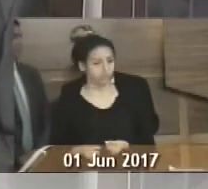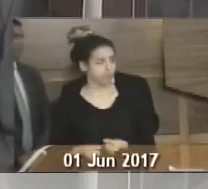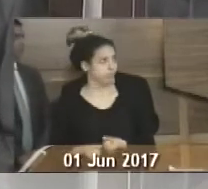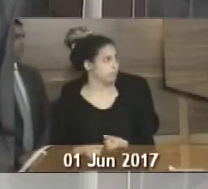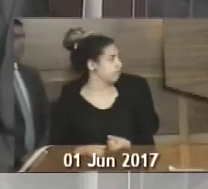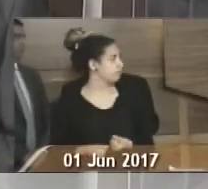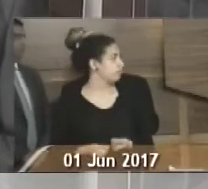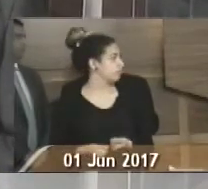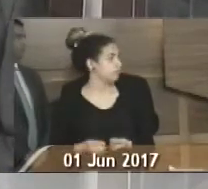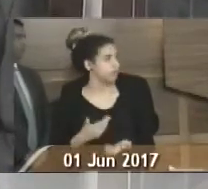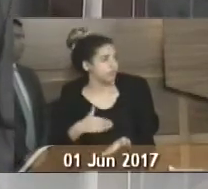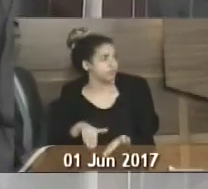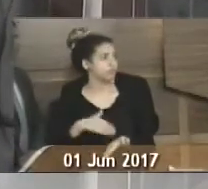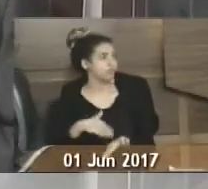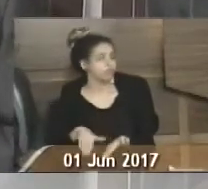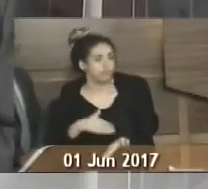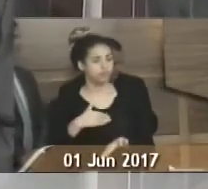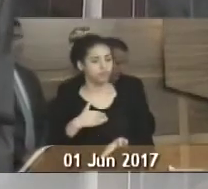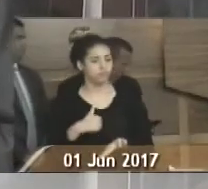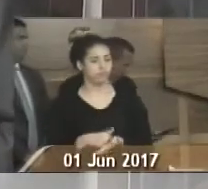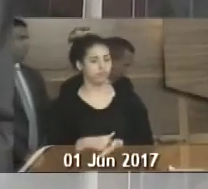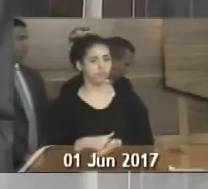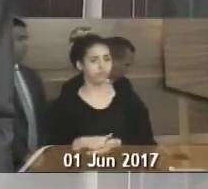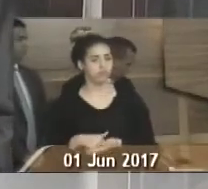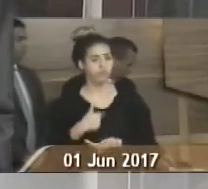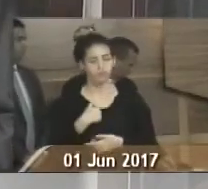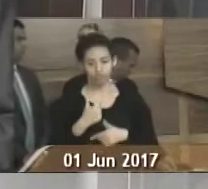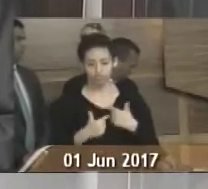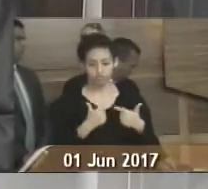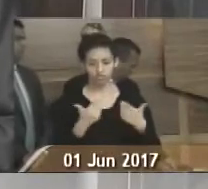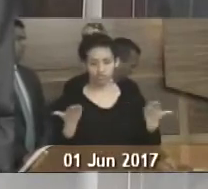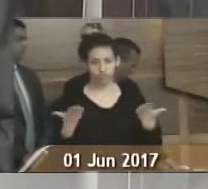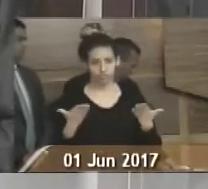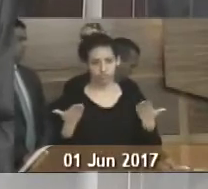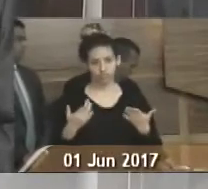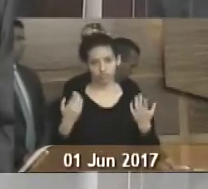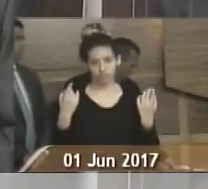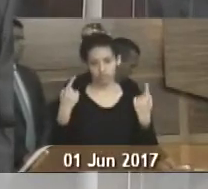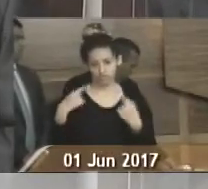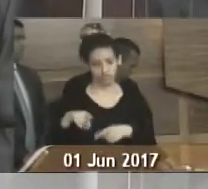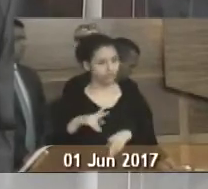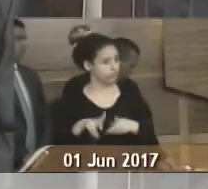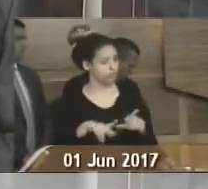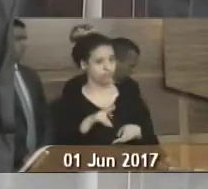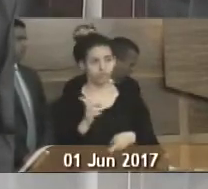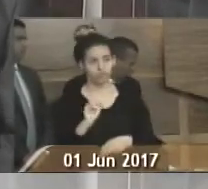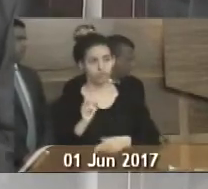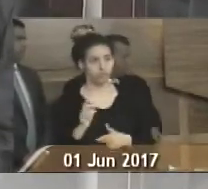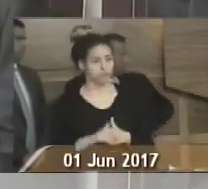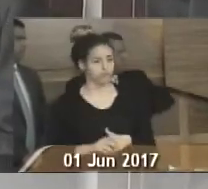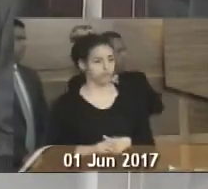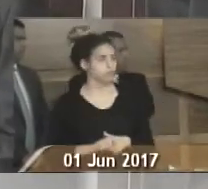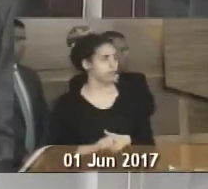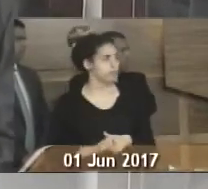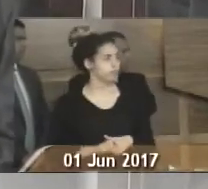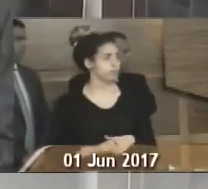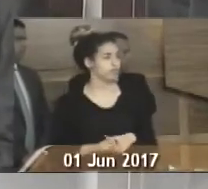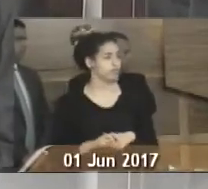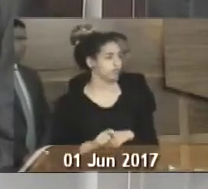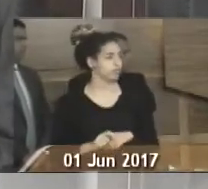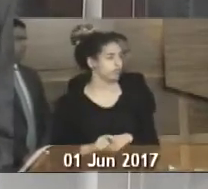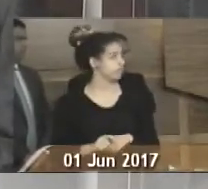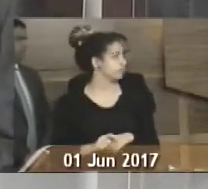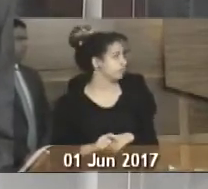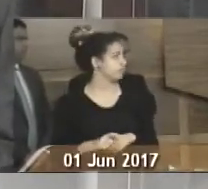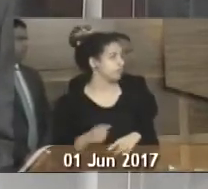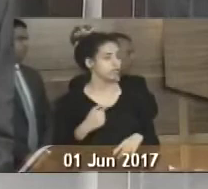vocês, secretário. Eu lutei muito para chegar aqui e agora ir contra o povo, não vou contra o povo. Pode dar o que der, não